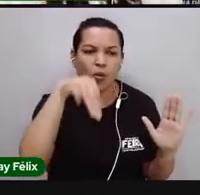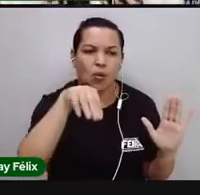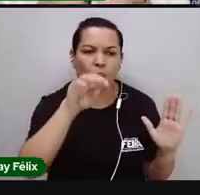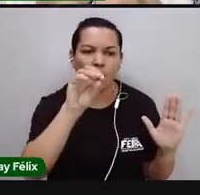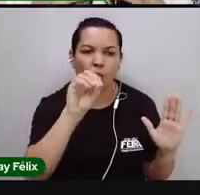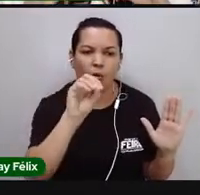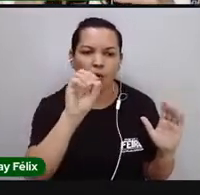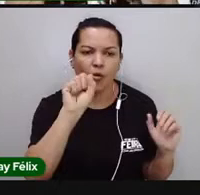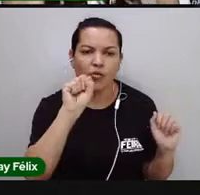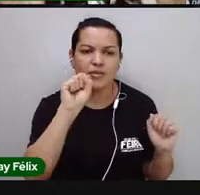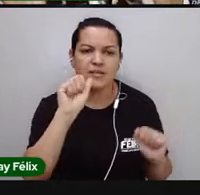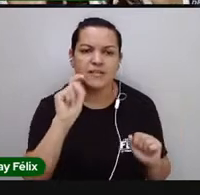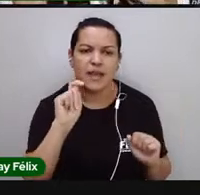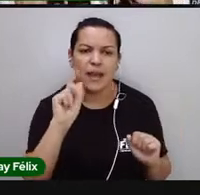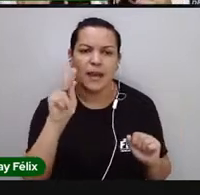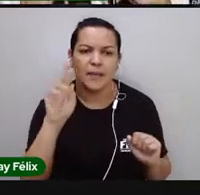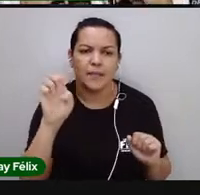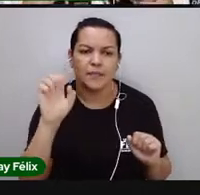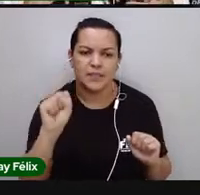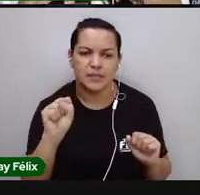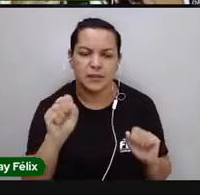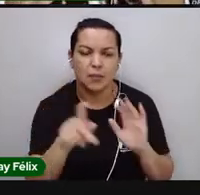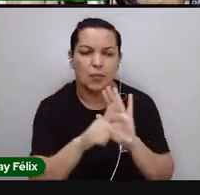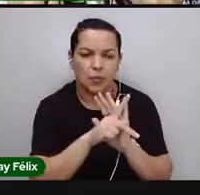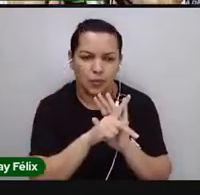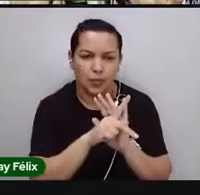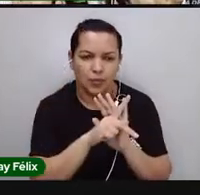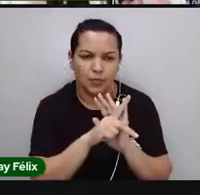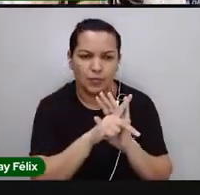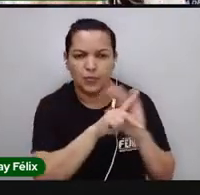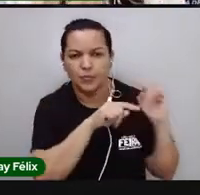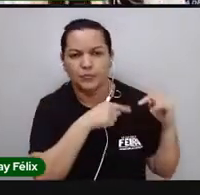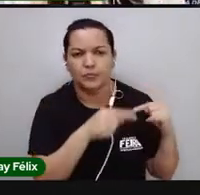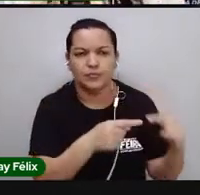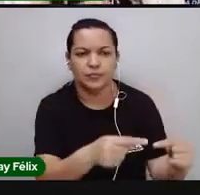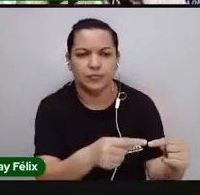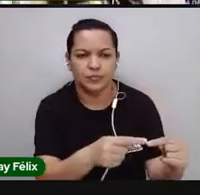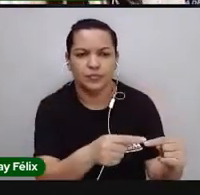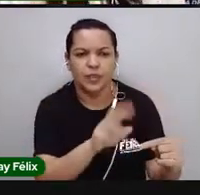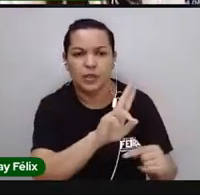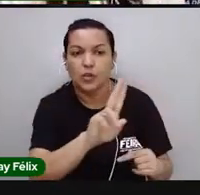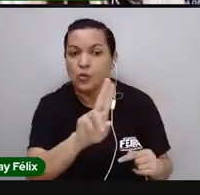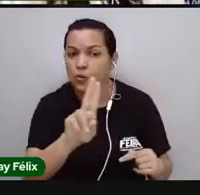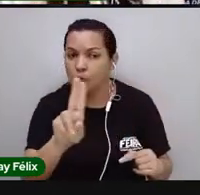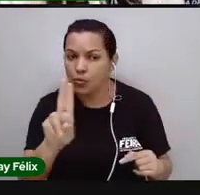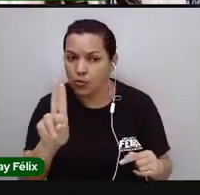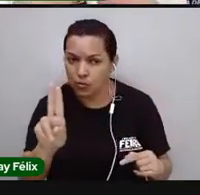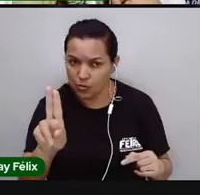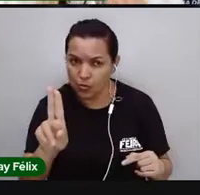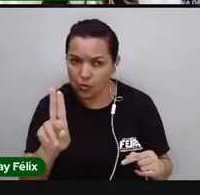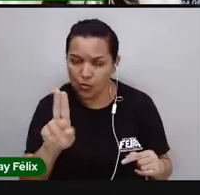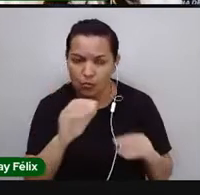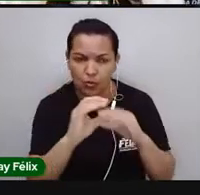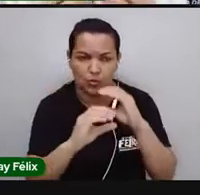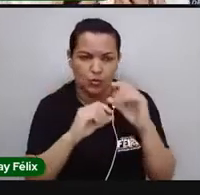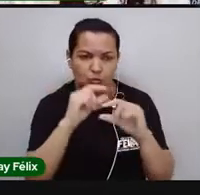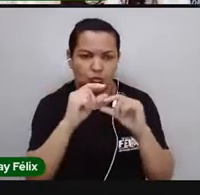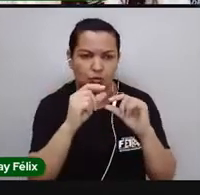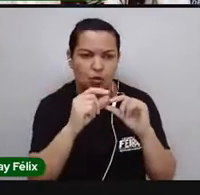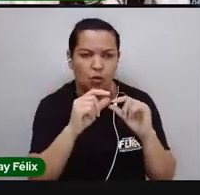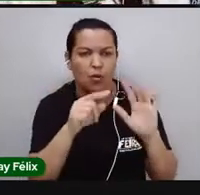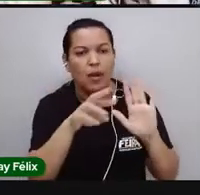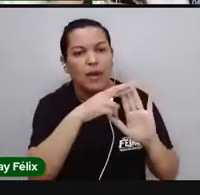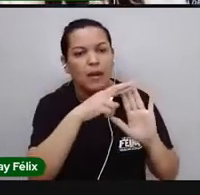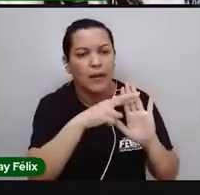espécie. Esse nome, ele vai ser uma construção, foi uma construção a partir de regras, de